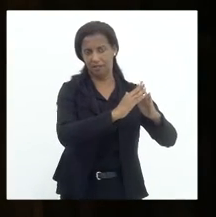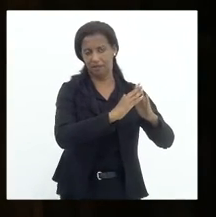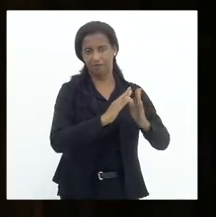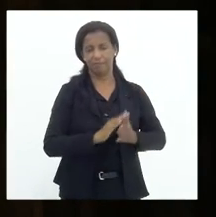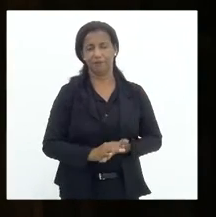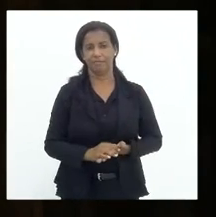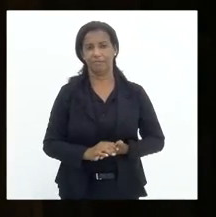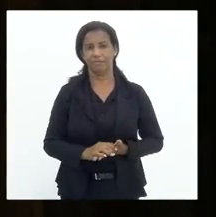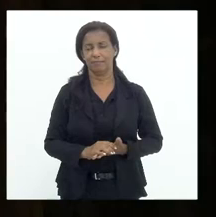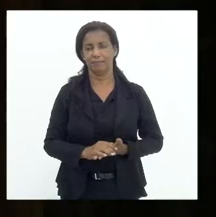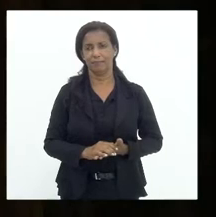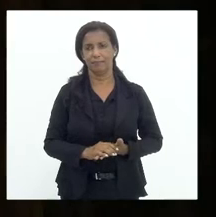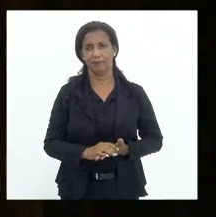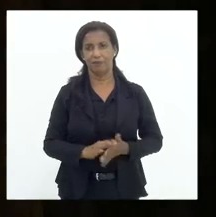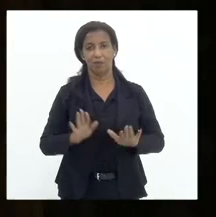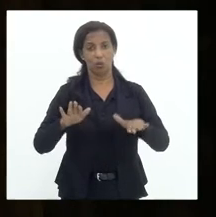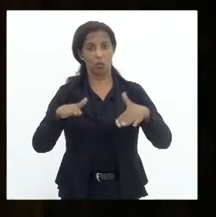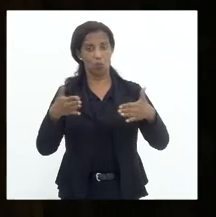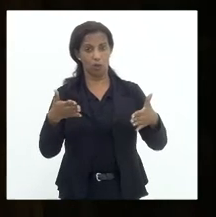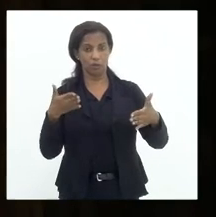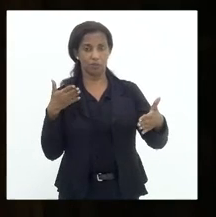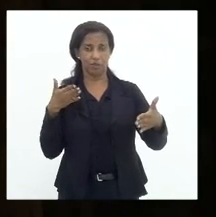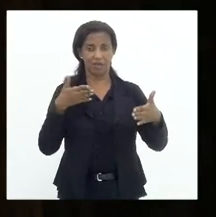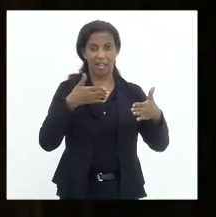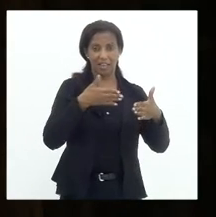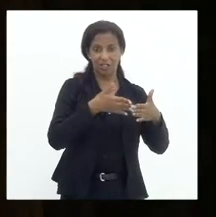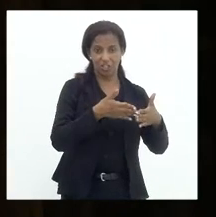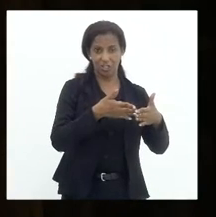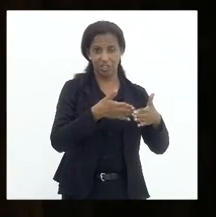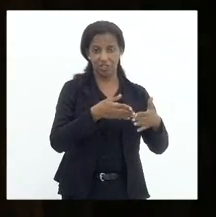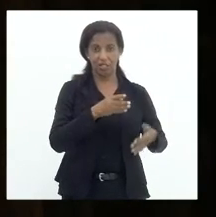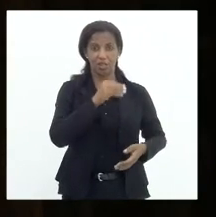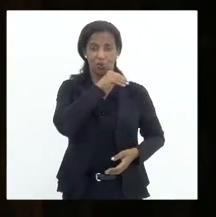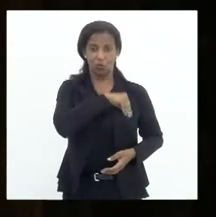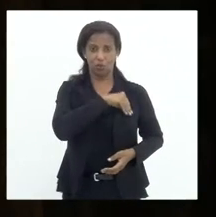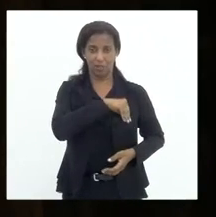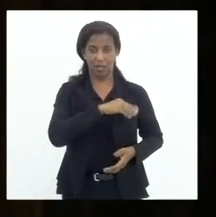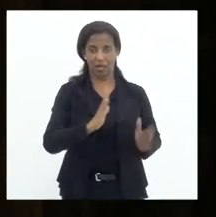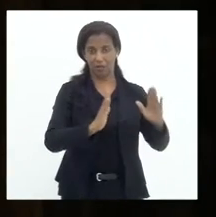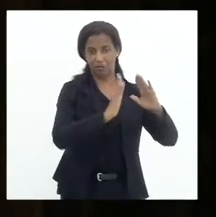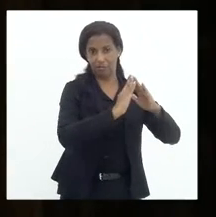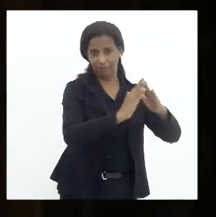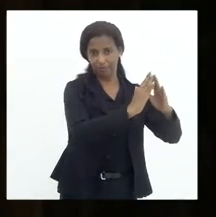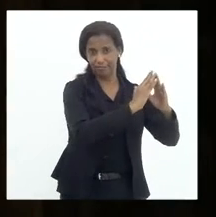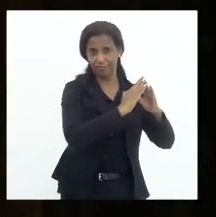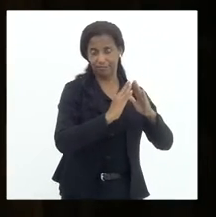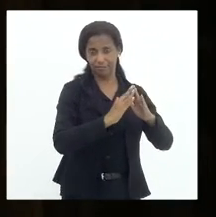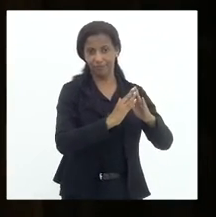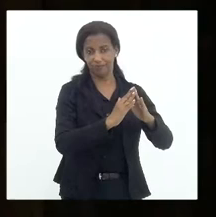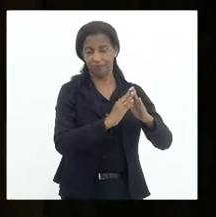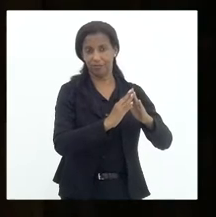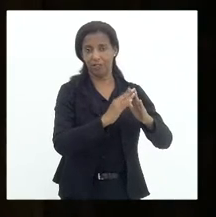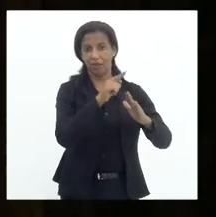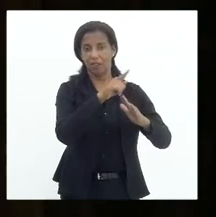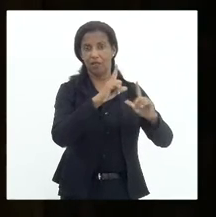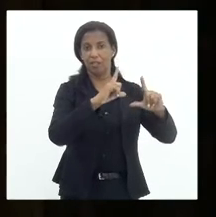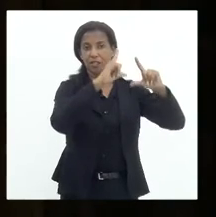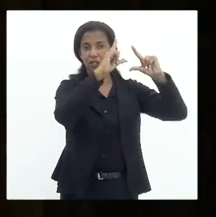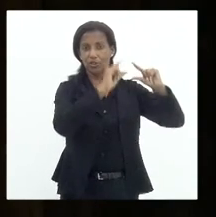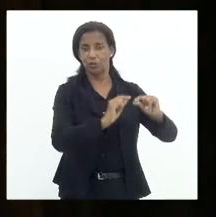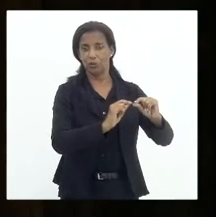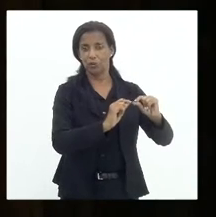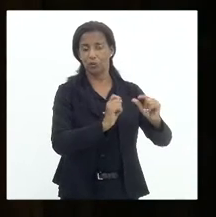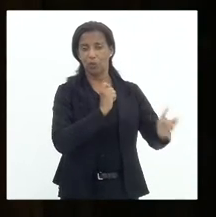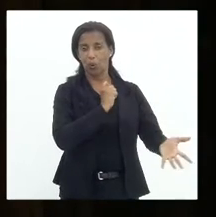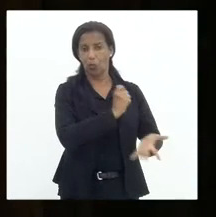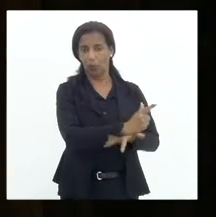Quando você afeta o bolso do cidadão na área residencial, você diminui o poder de